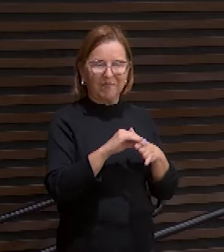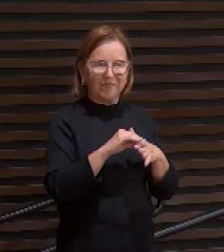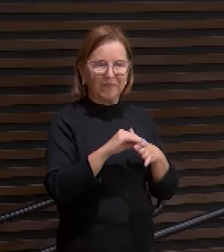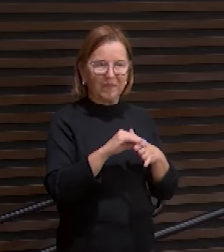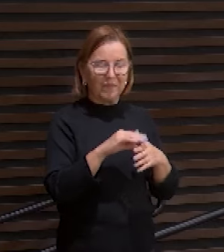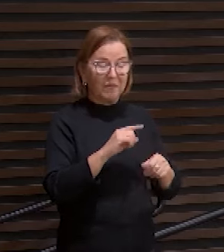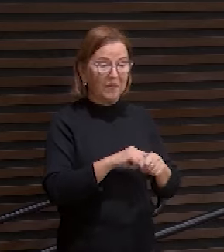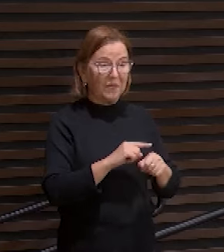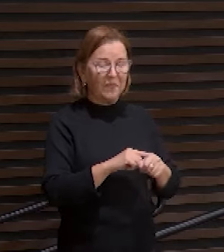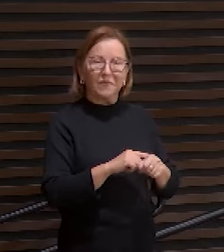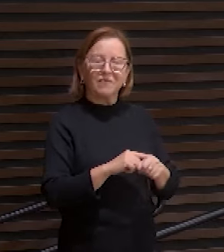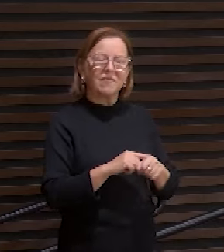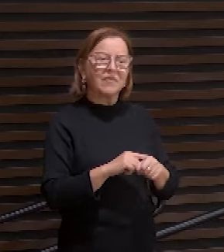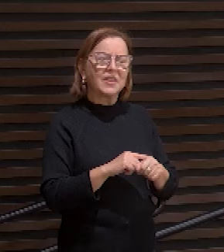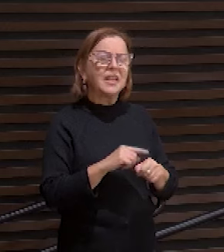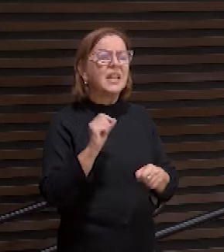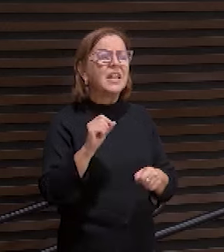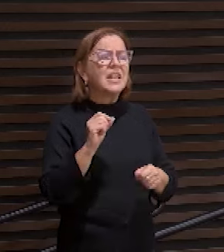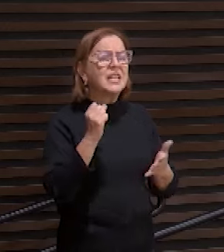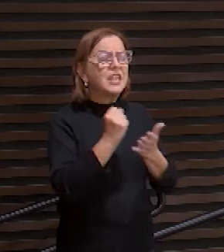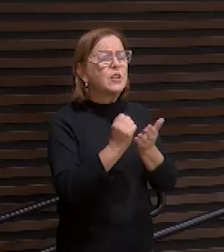quem crucificou Jesus?